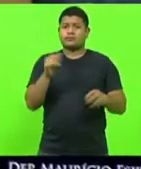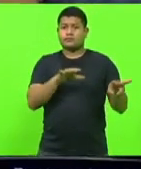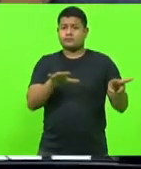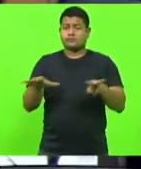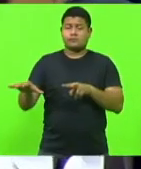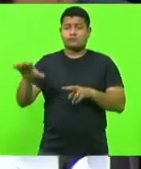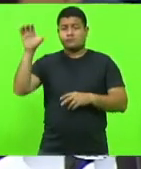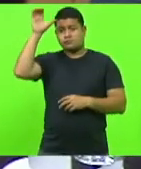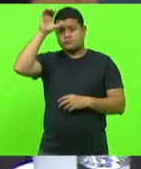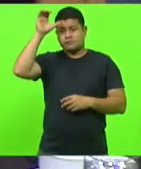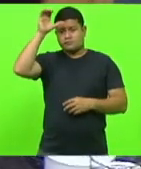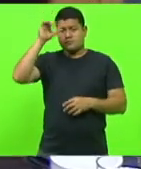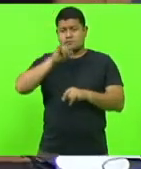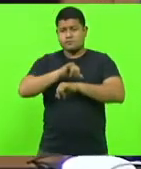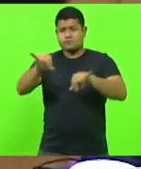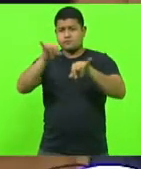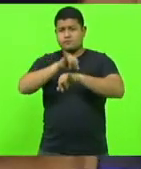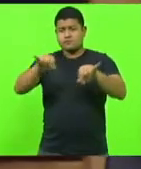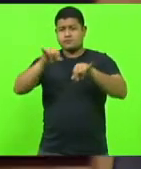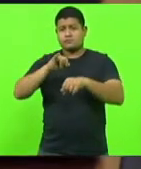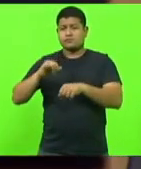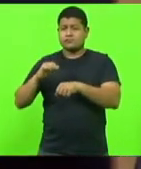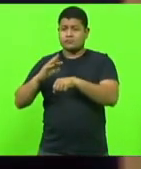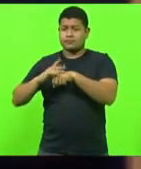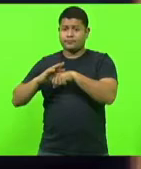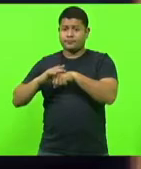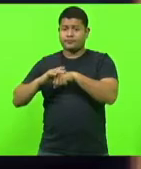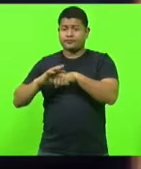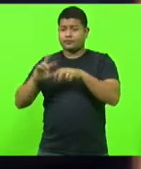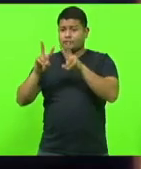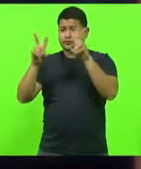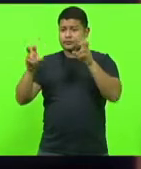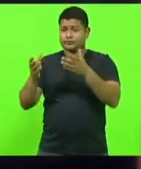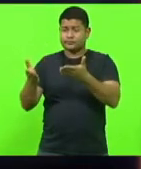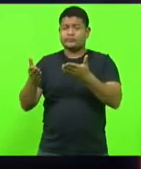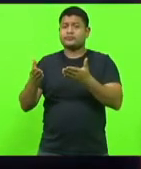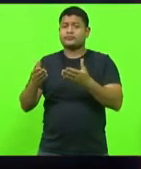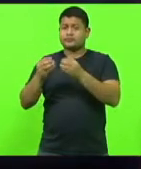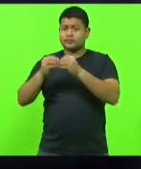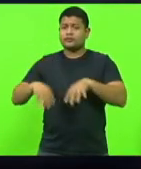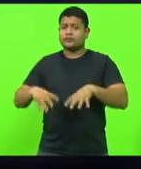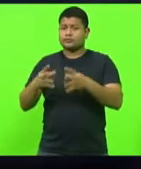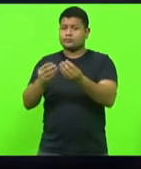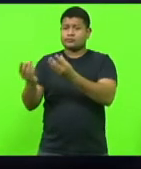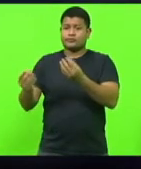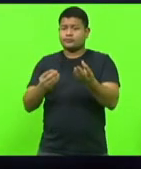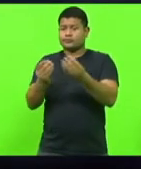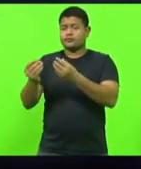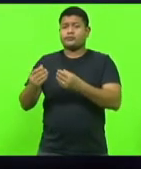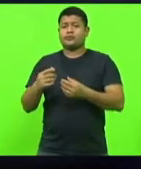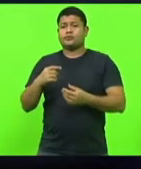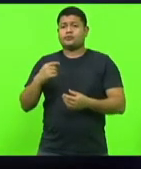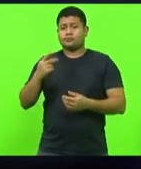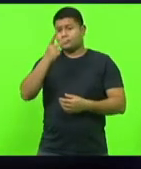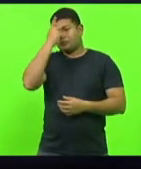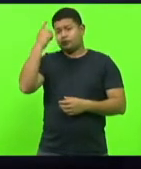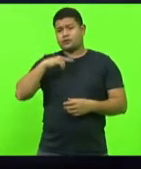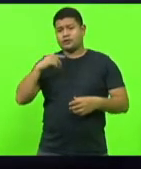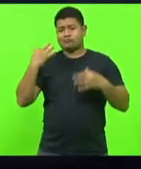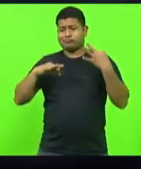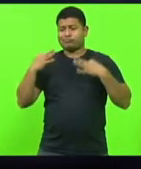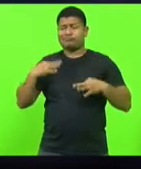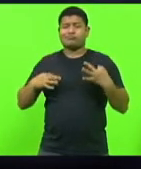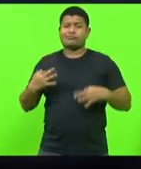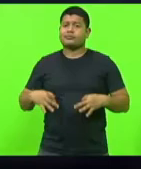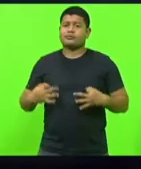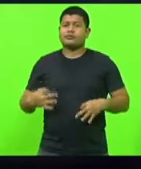conscientização, de trabalho sobre uma doença que afeta muitas pessoas, pessoas que sentem dor. O pior momento